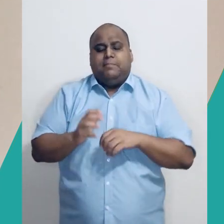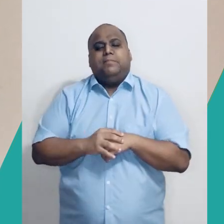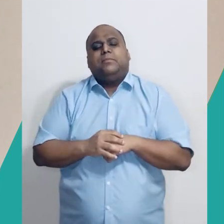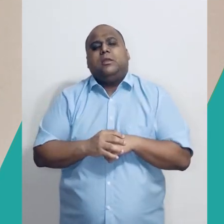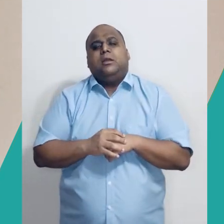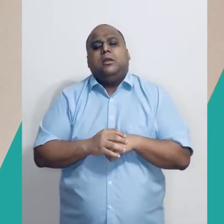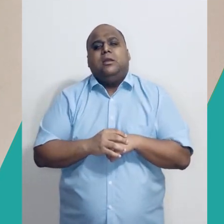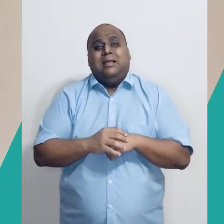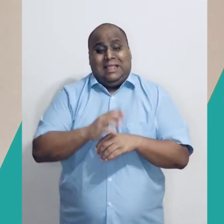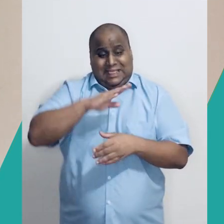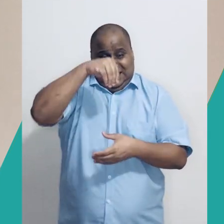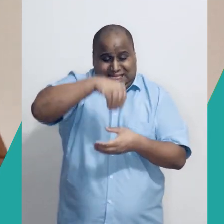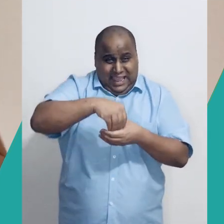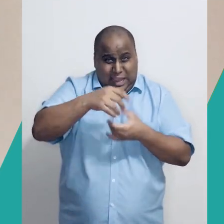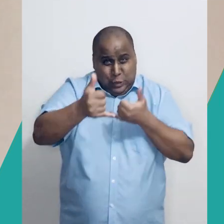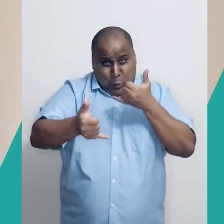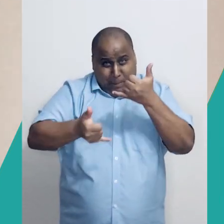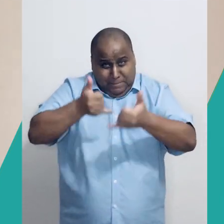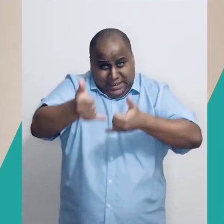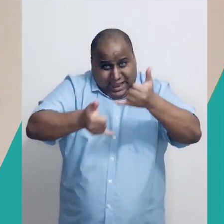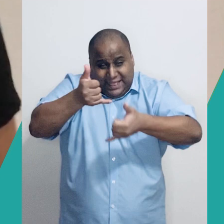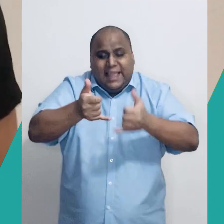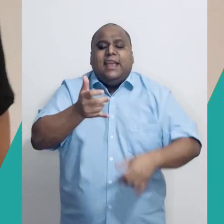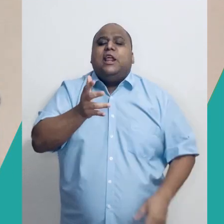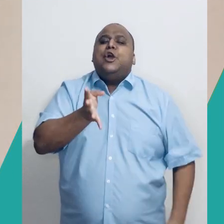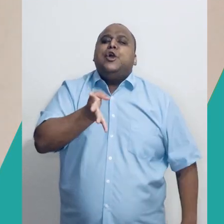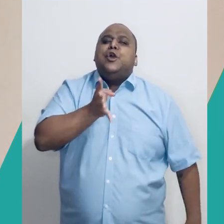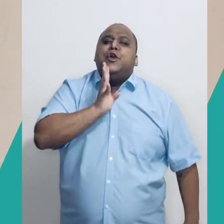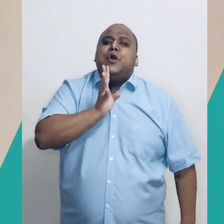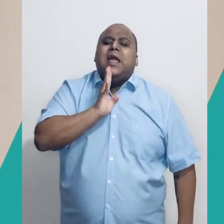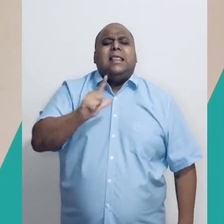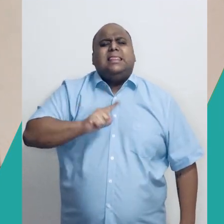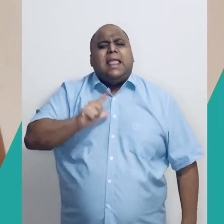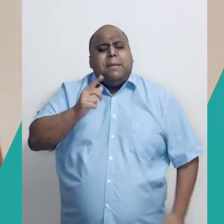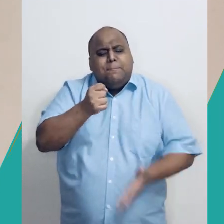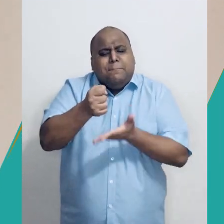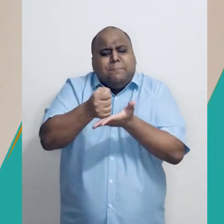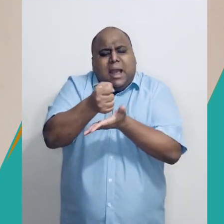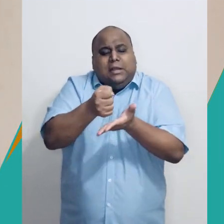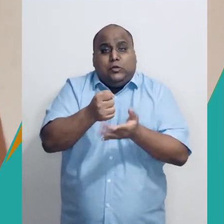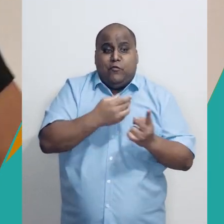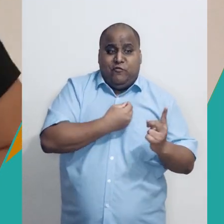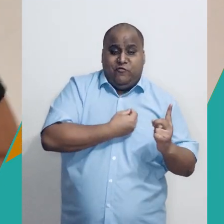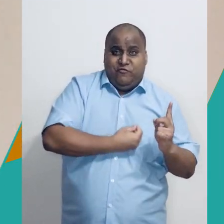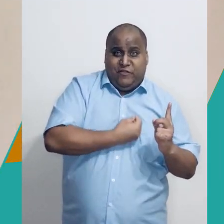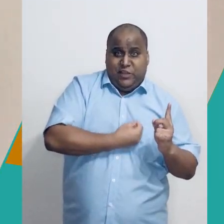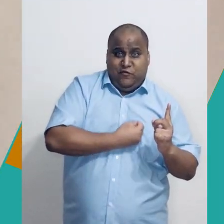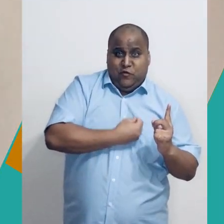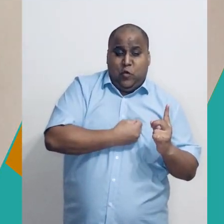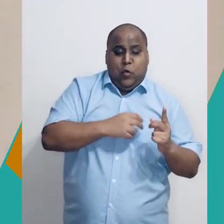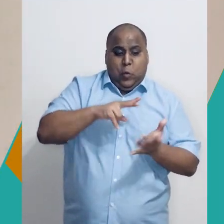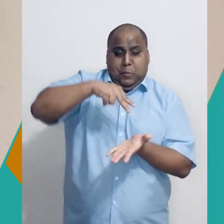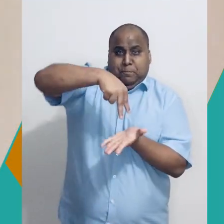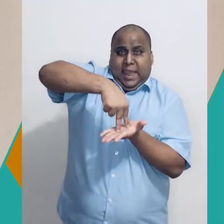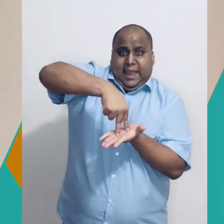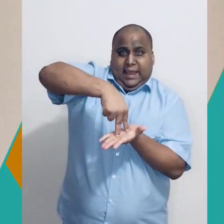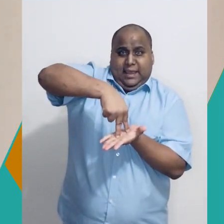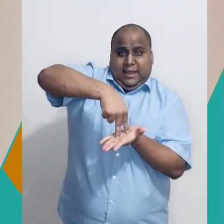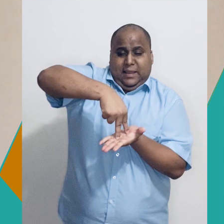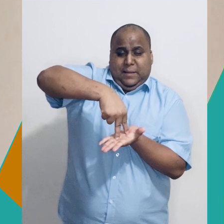gente tem alguns comandos básicos, como o vivo, que significa ficar de pé, morto, agachado,